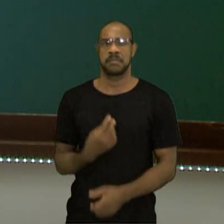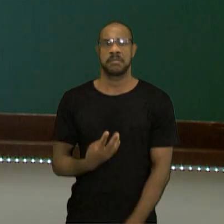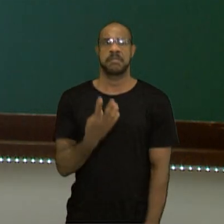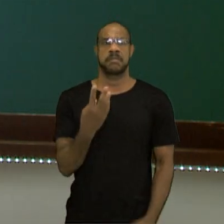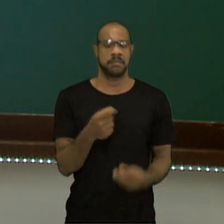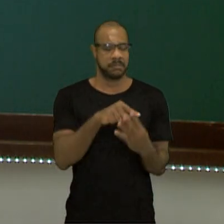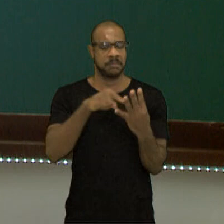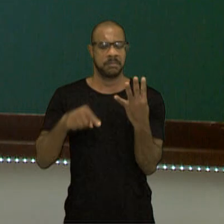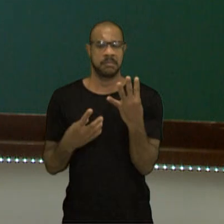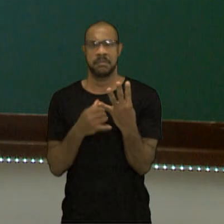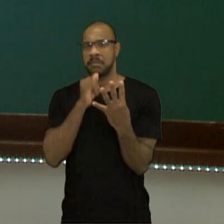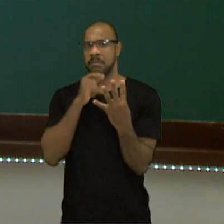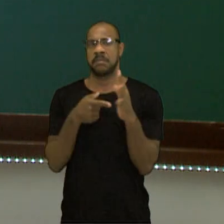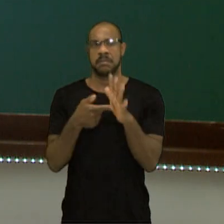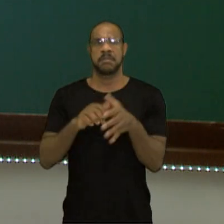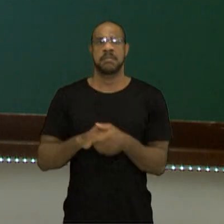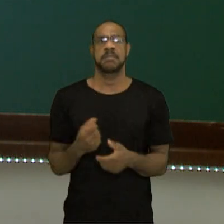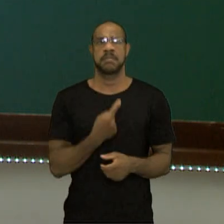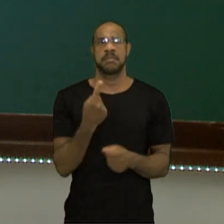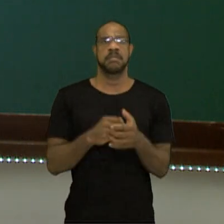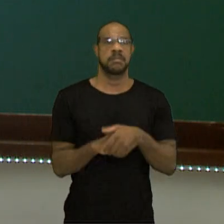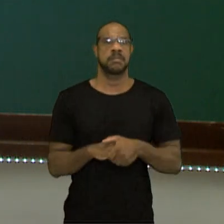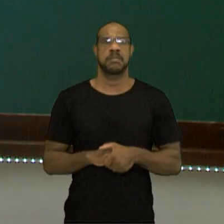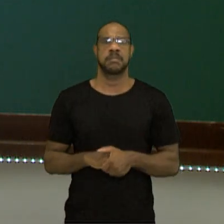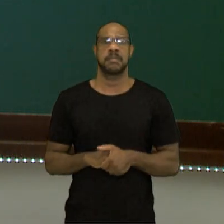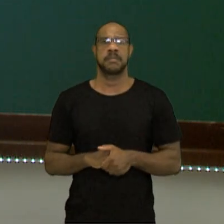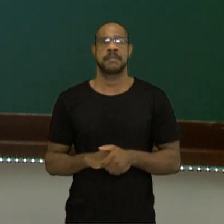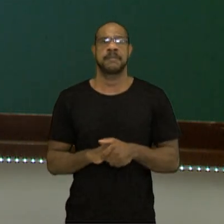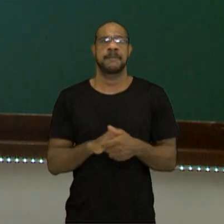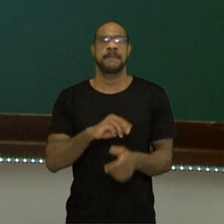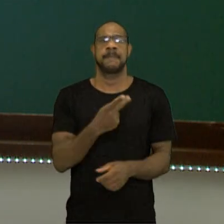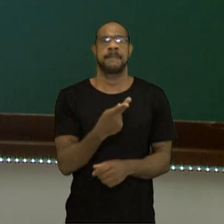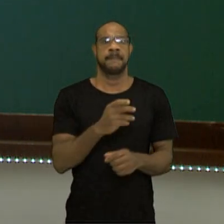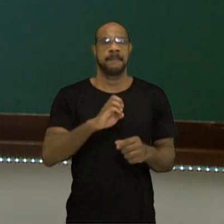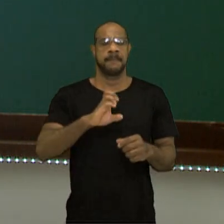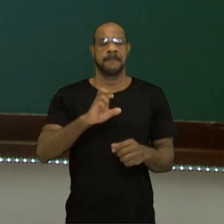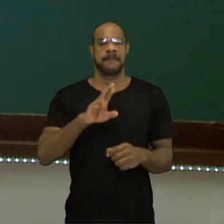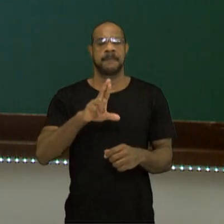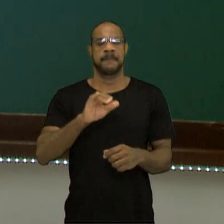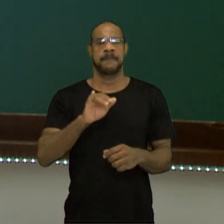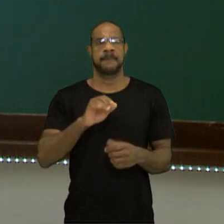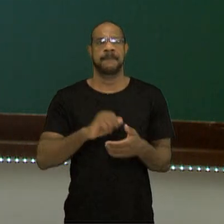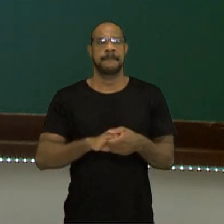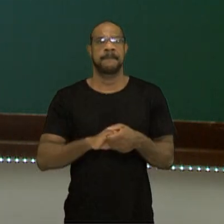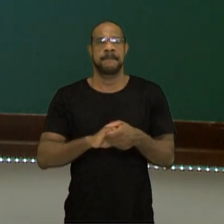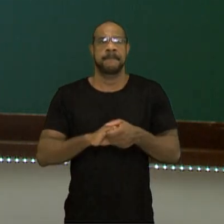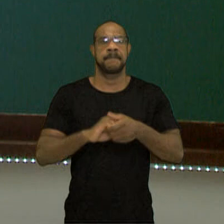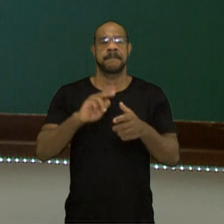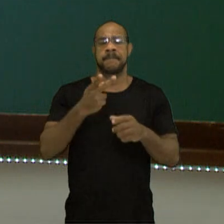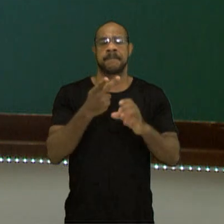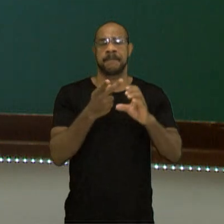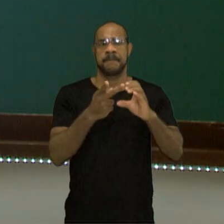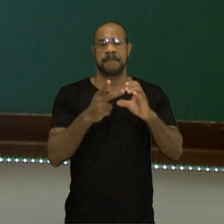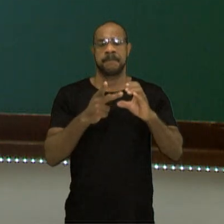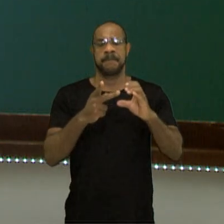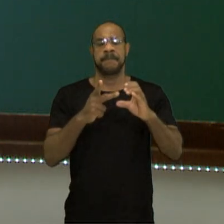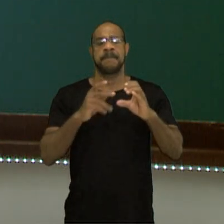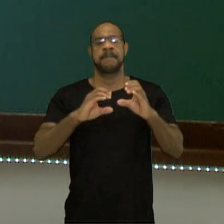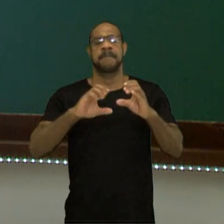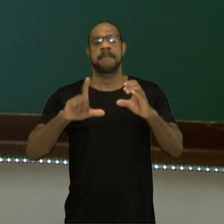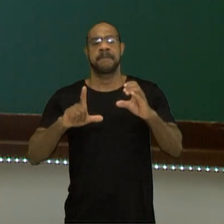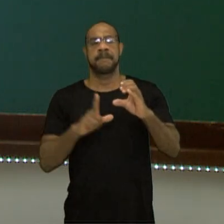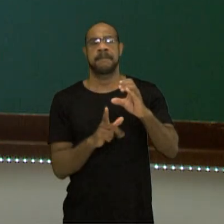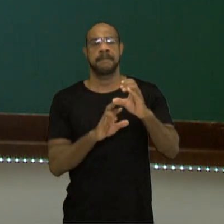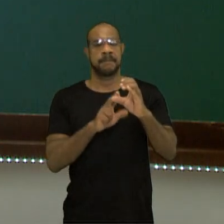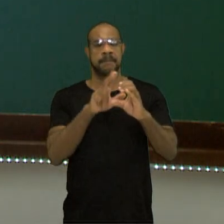exemplos para vocês. No primeiro, o ácido clorídrico. Reparem, cloro e hidrogênio são elementos